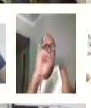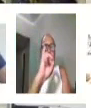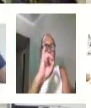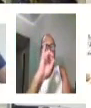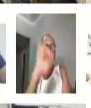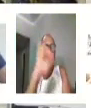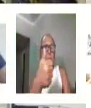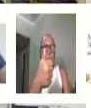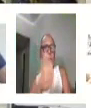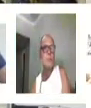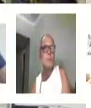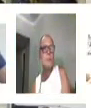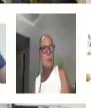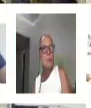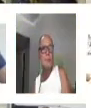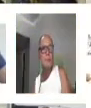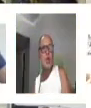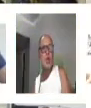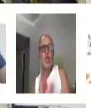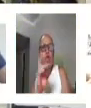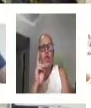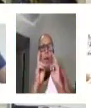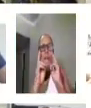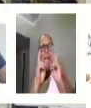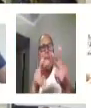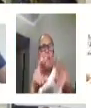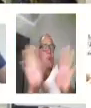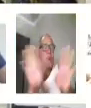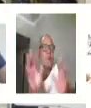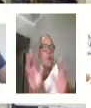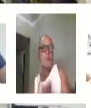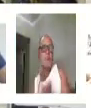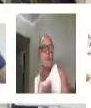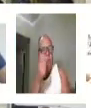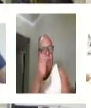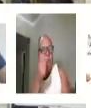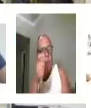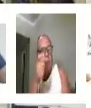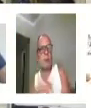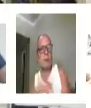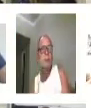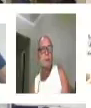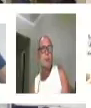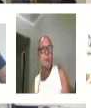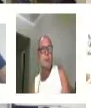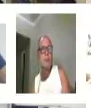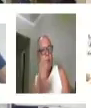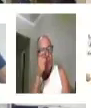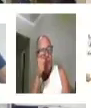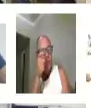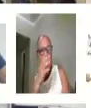Então, a gente vai trabalhar em conjunto aí com vocês. Um bom curso para todos vocês.